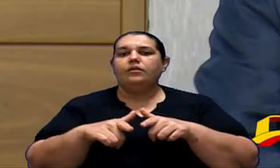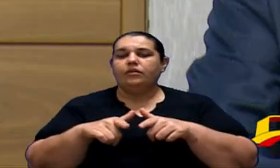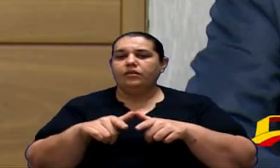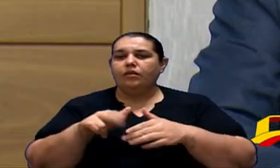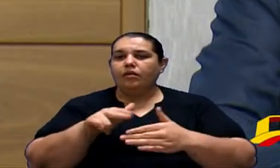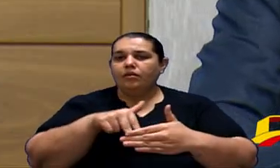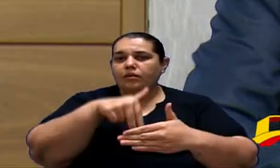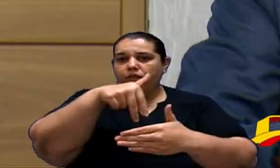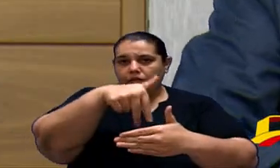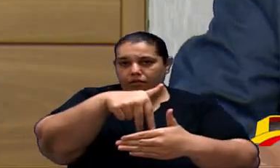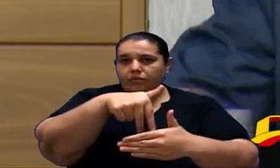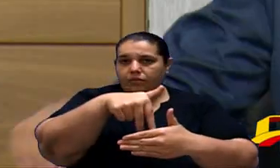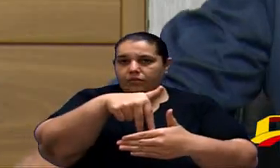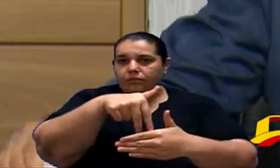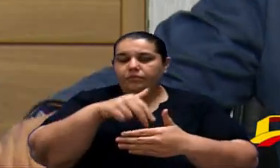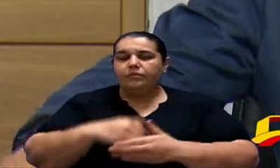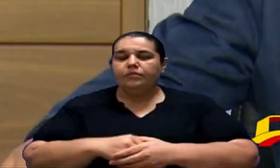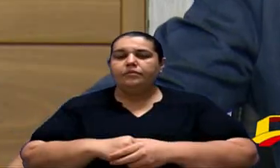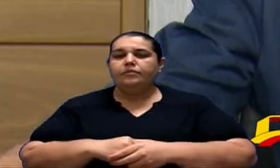tribuna